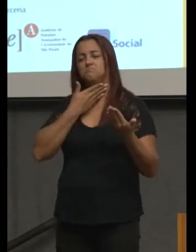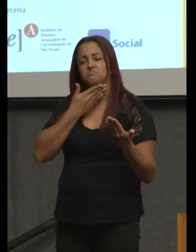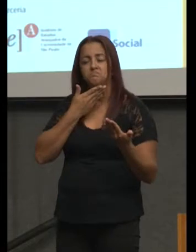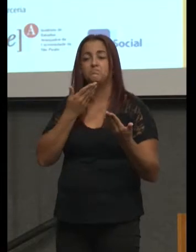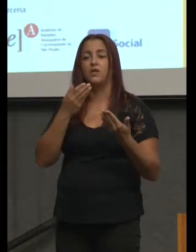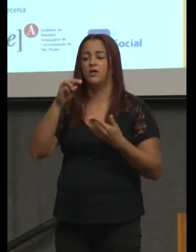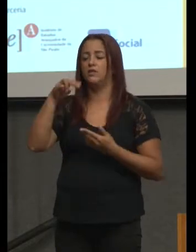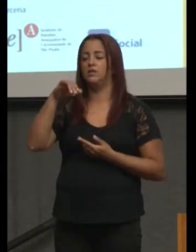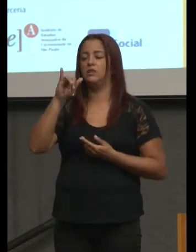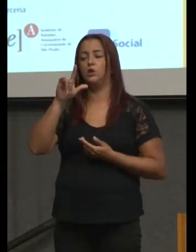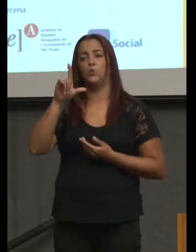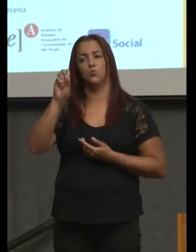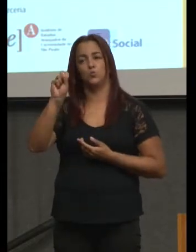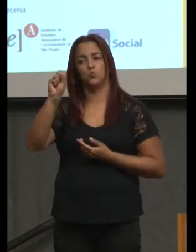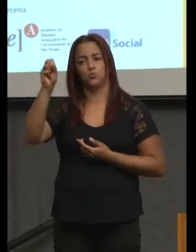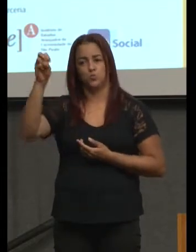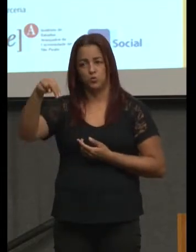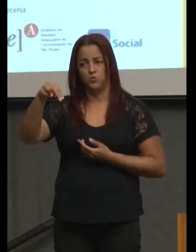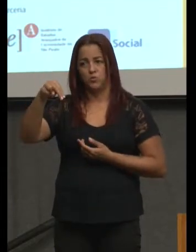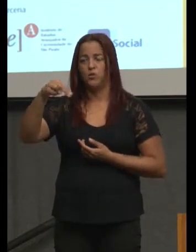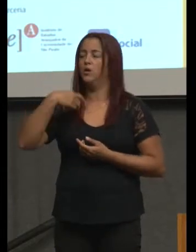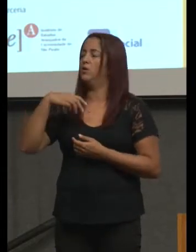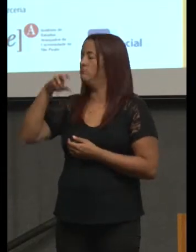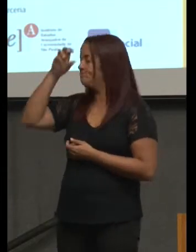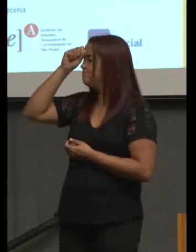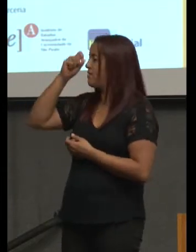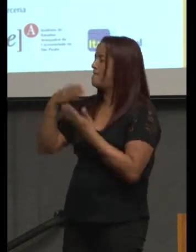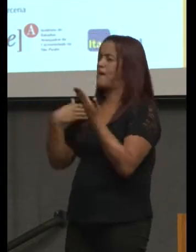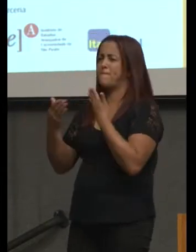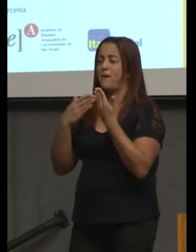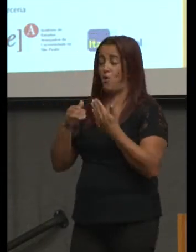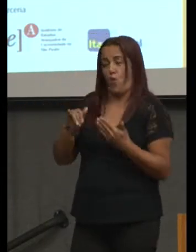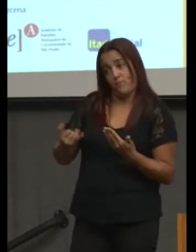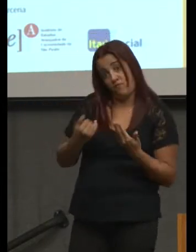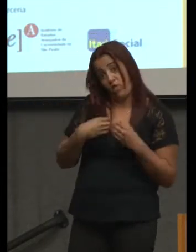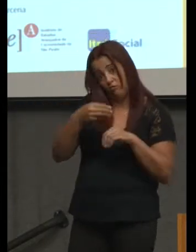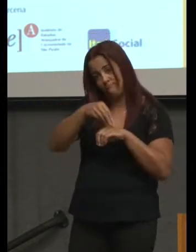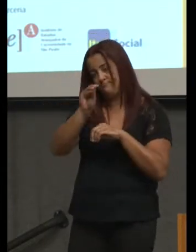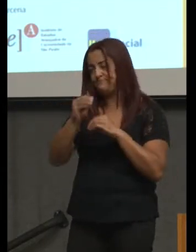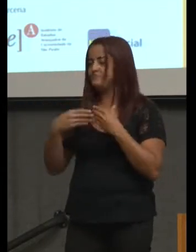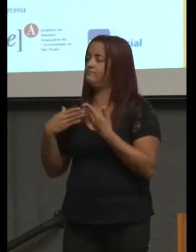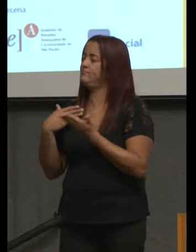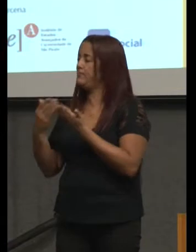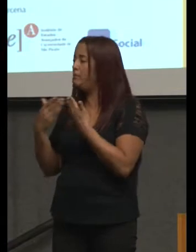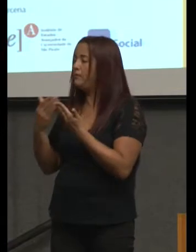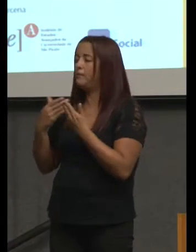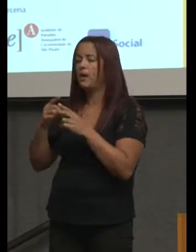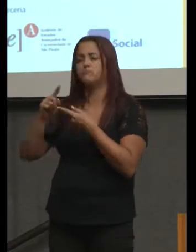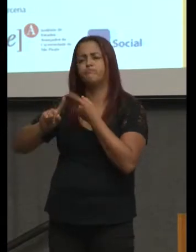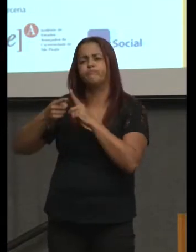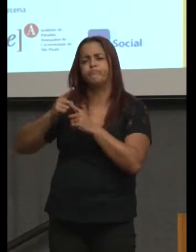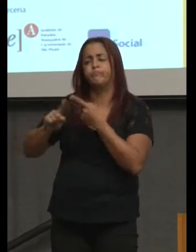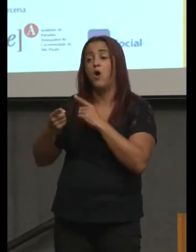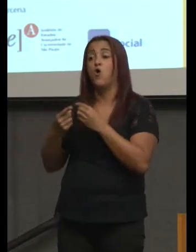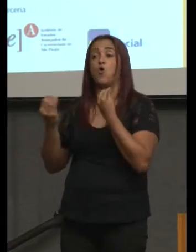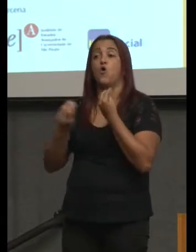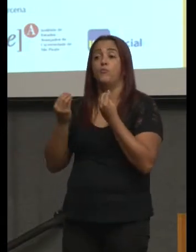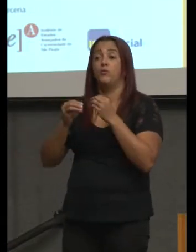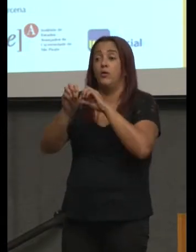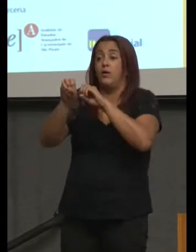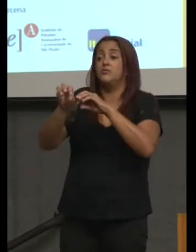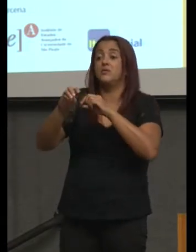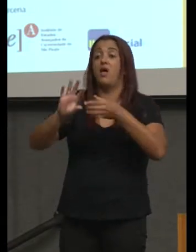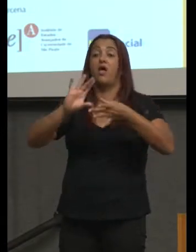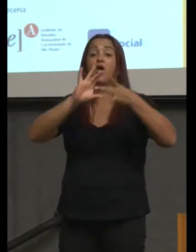antes de ontem. Nós estávamos discutindo ensinar em contexto. Eu costumo falar, para